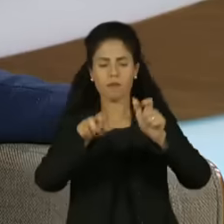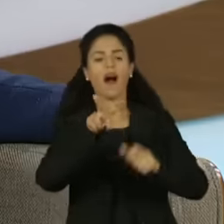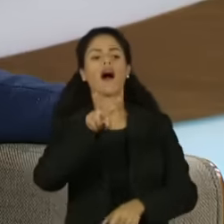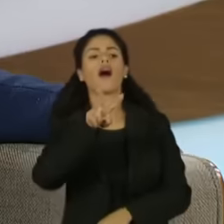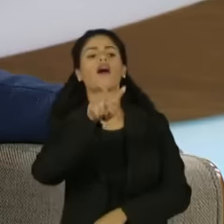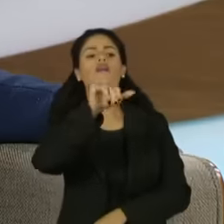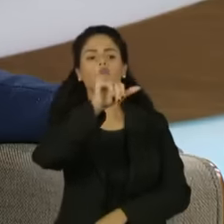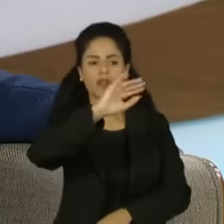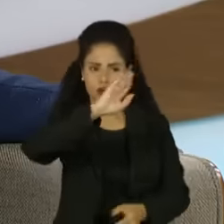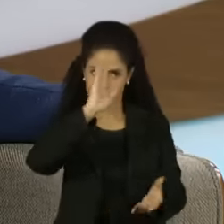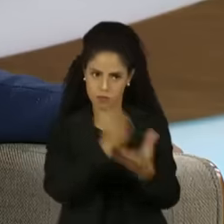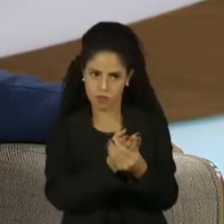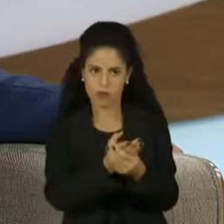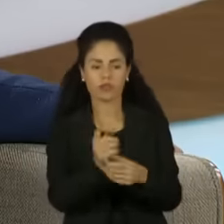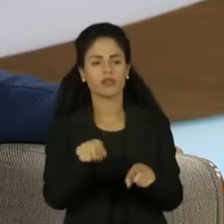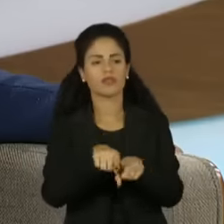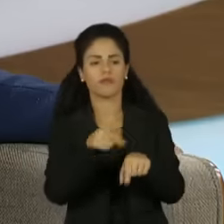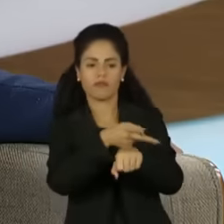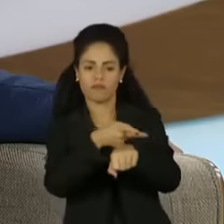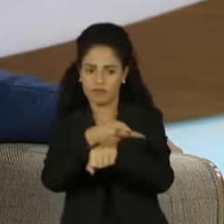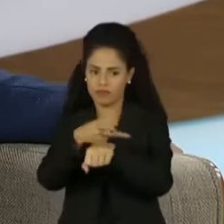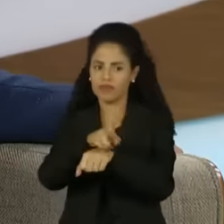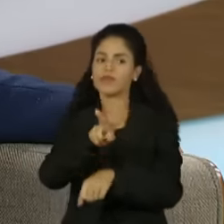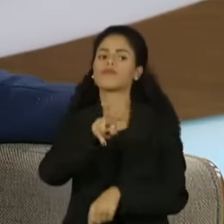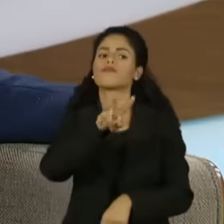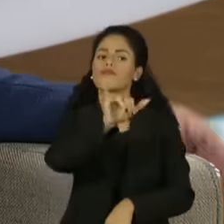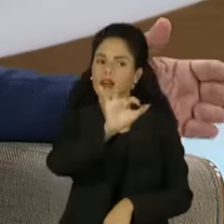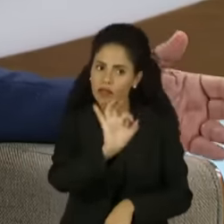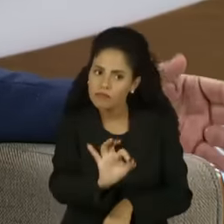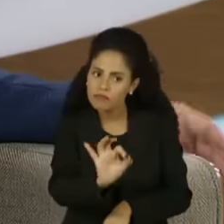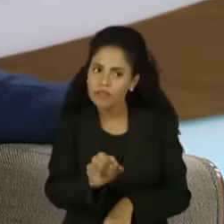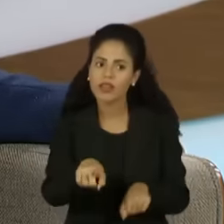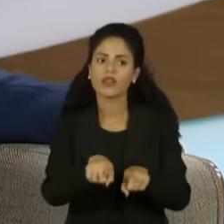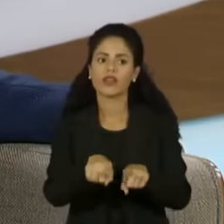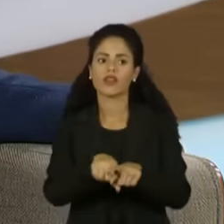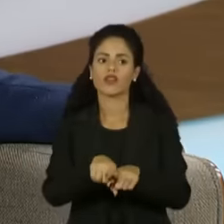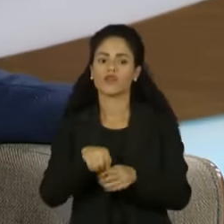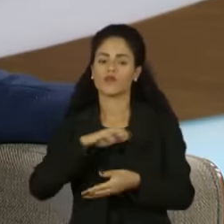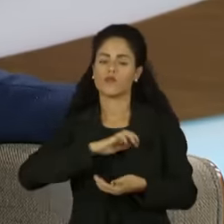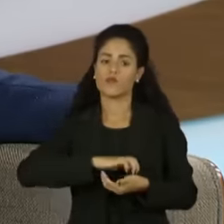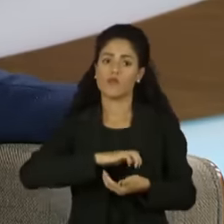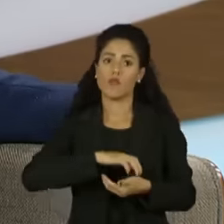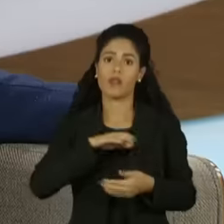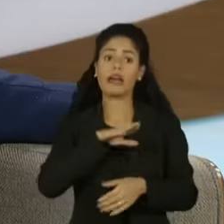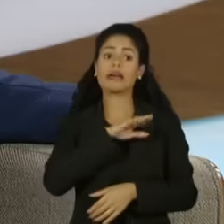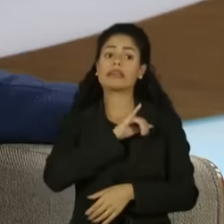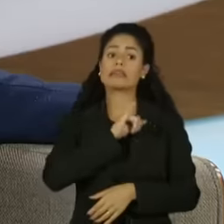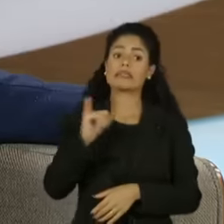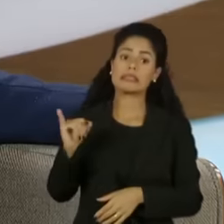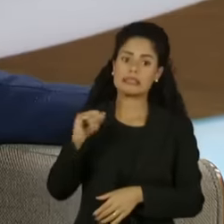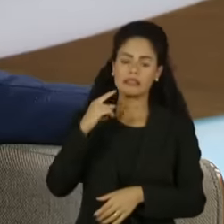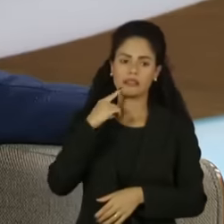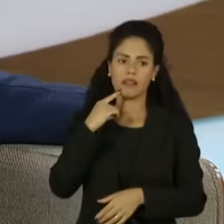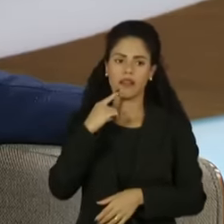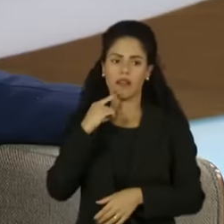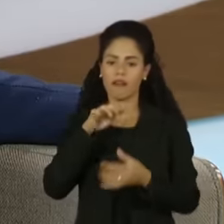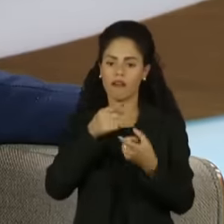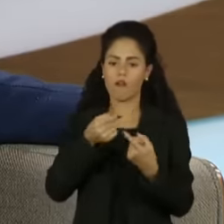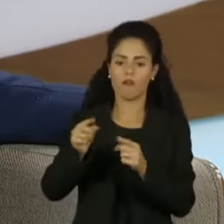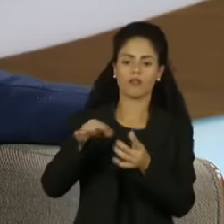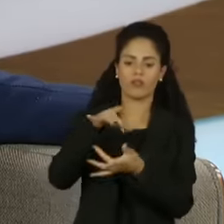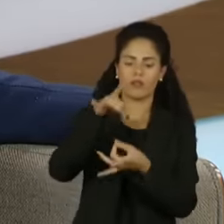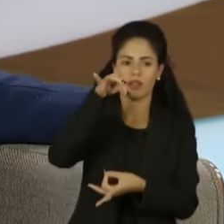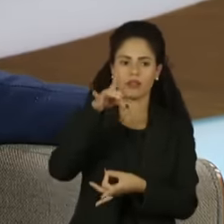algum processo de busca e apreensão por parte do STF. Bom, se isso não é atentado à democracia e